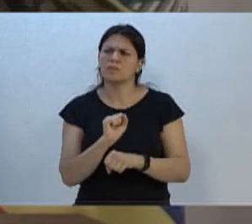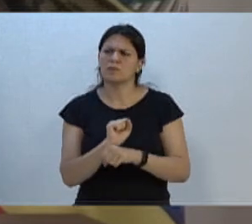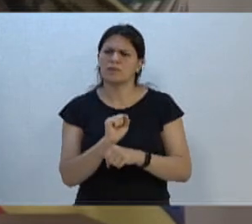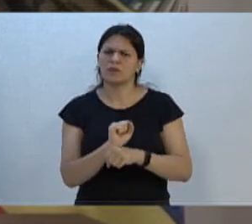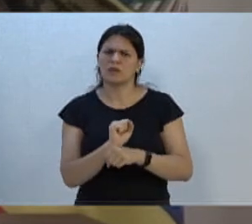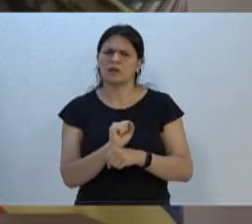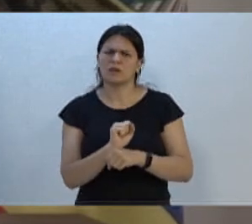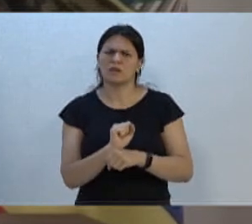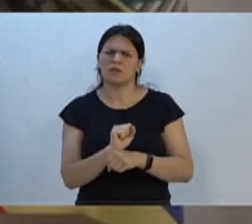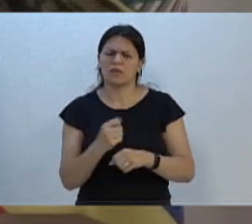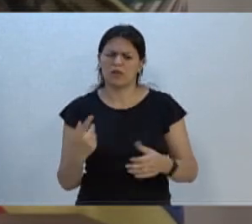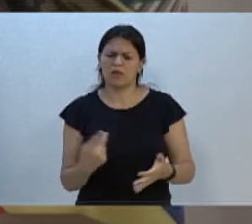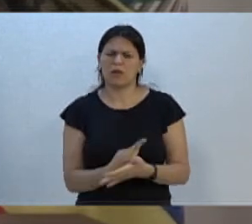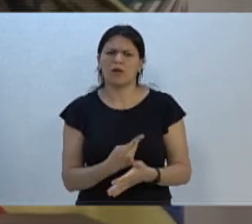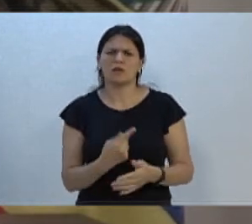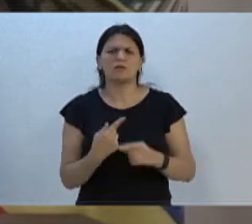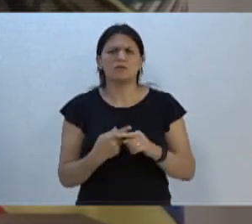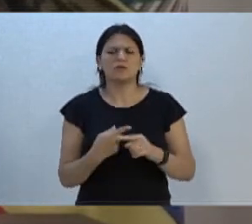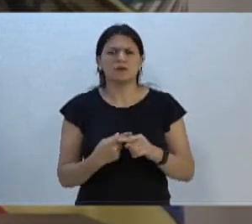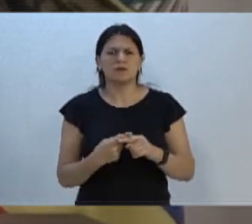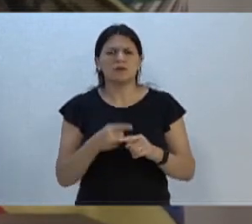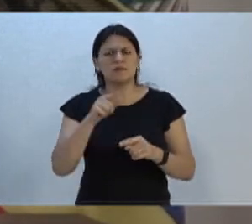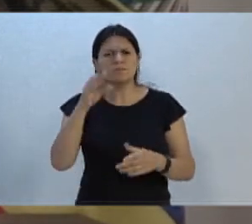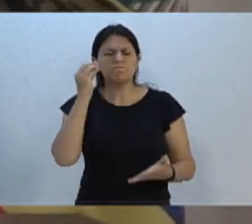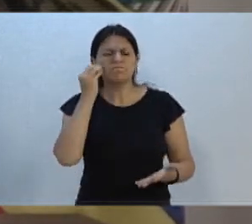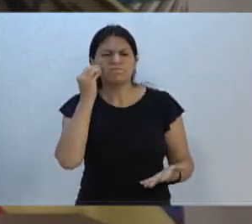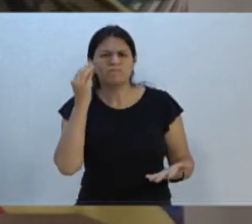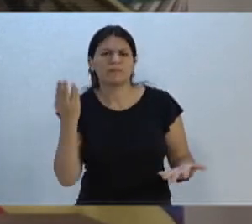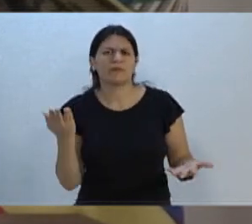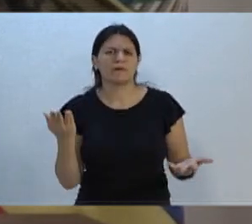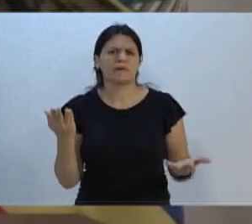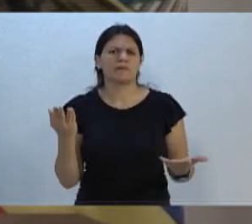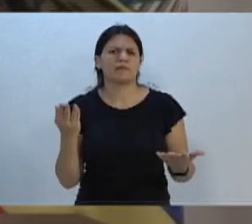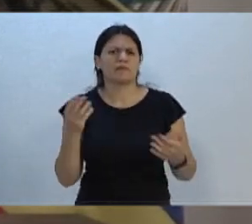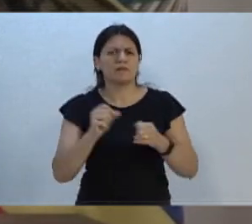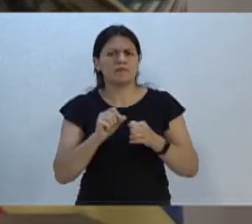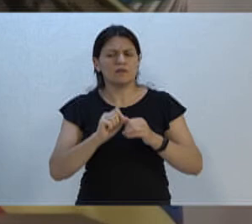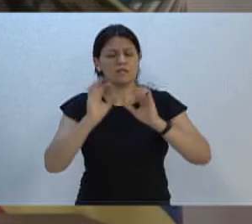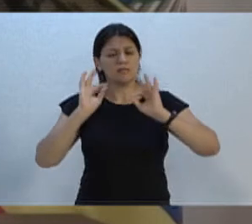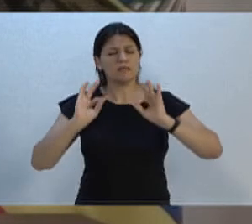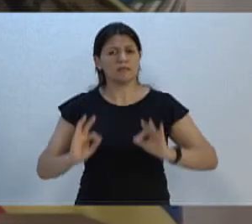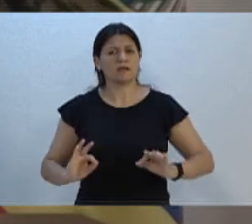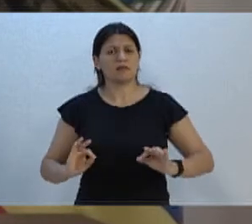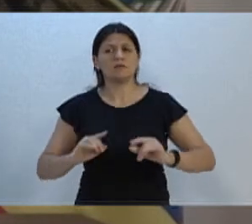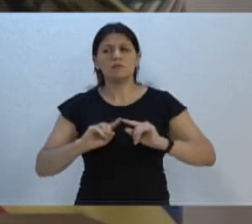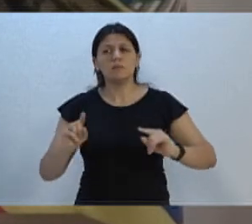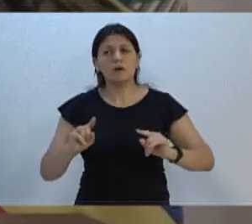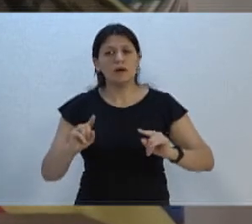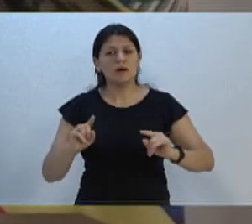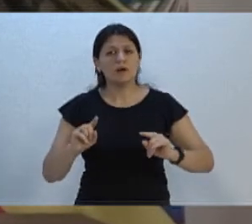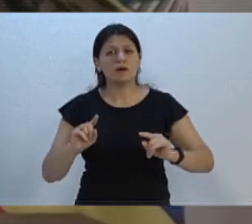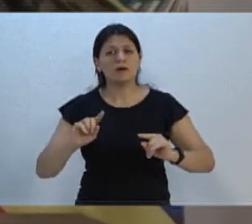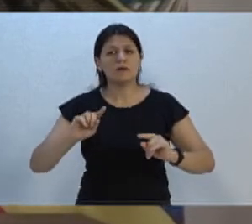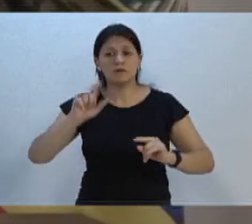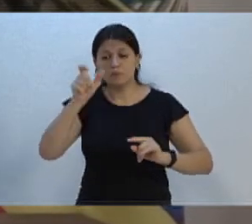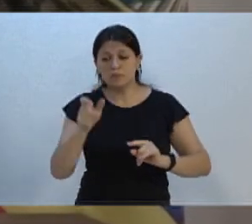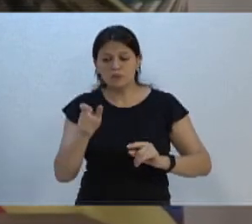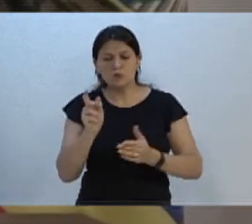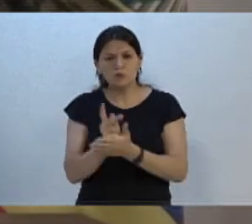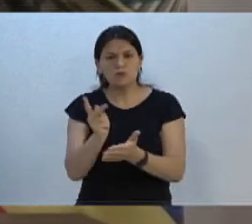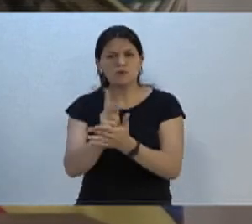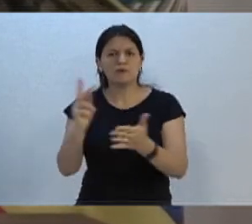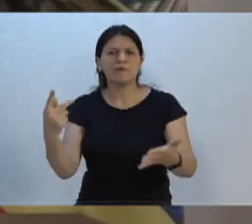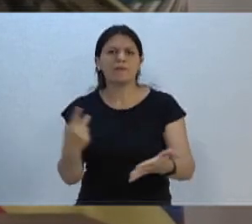sacanagem que, por mais que você tente fazer a coisa correta, os caras ainda tentam induzir ao erro. Então,